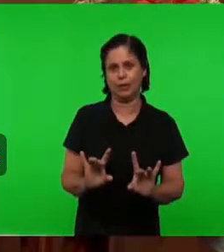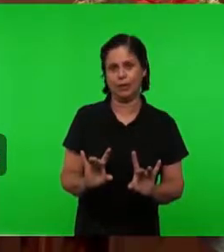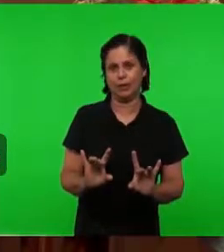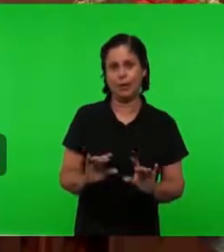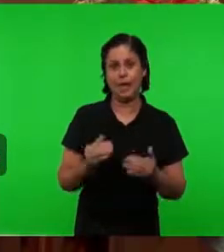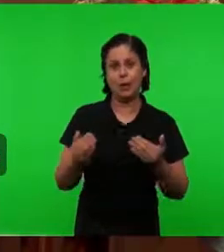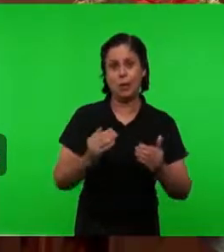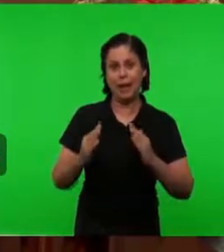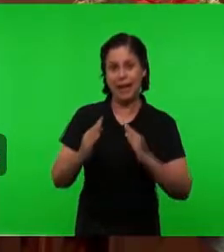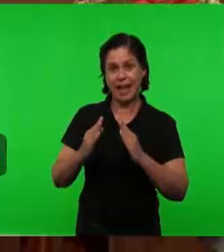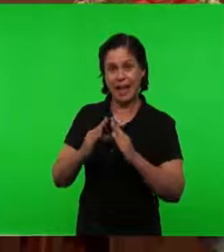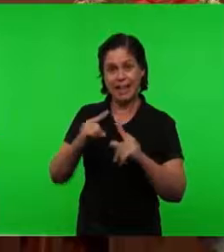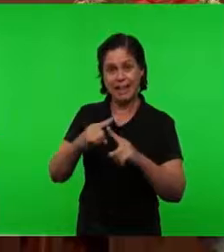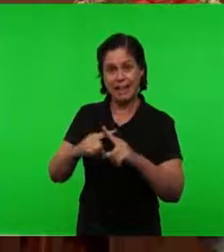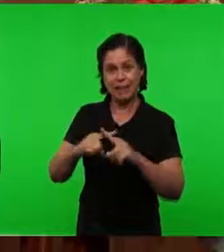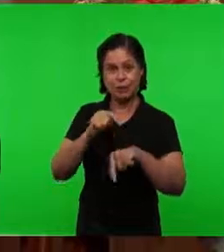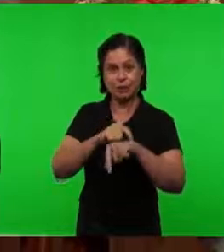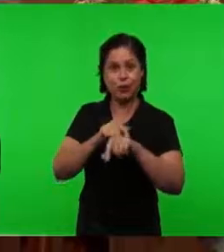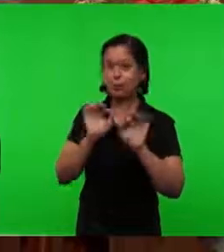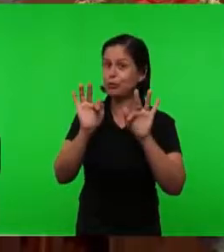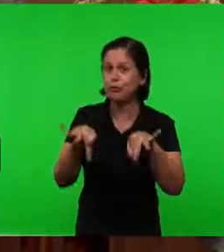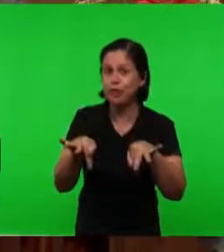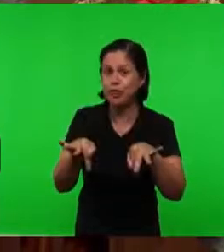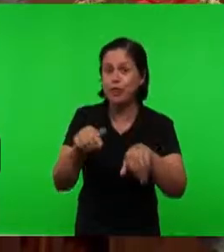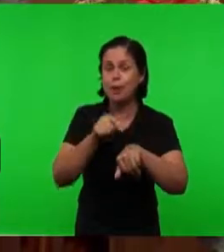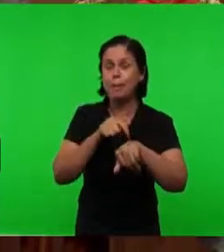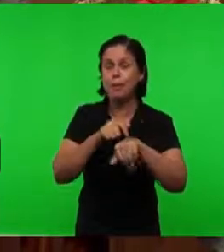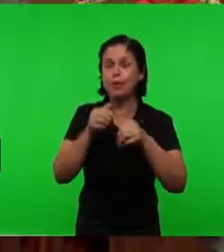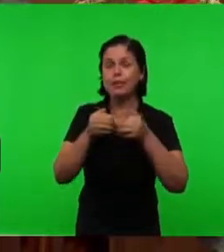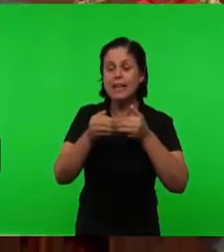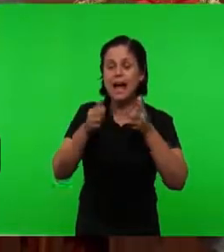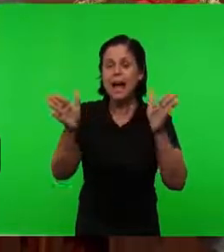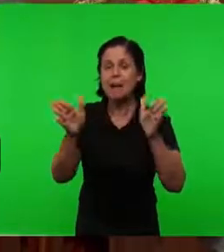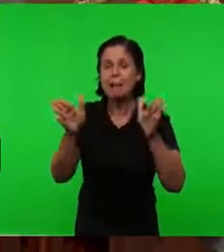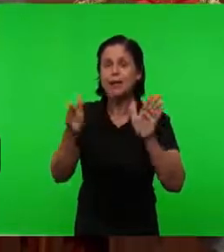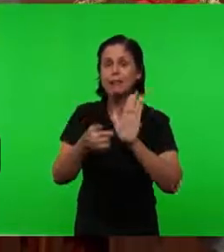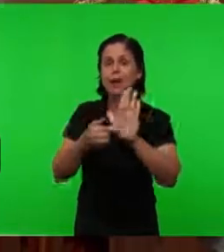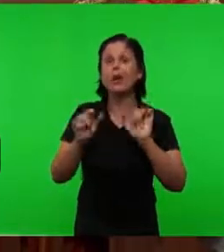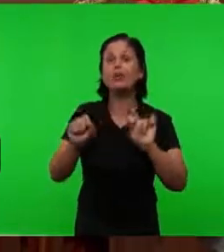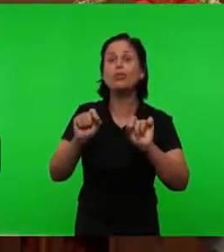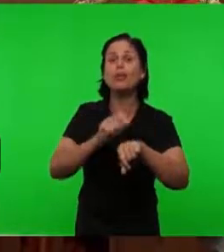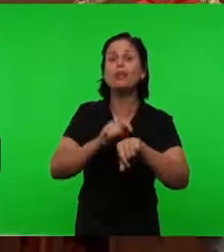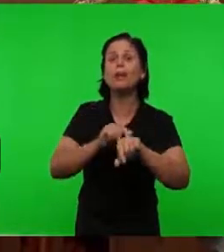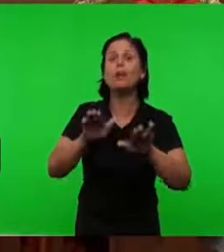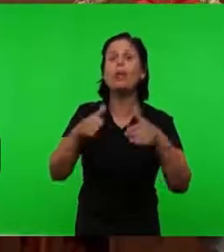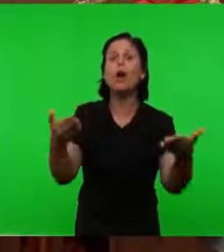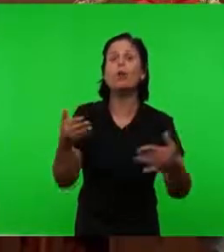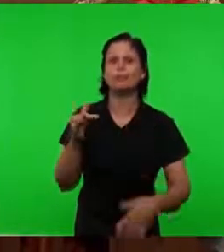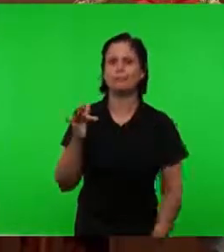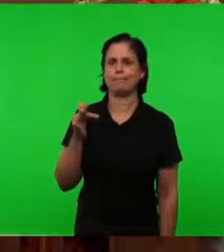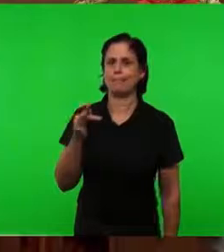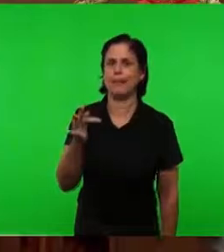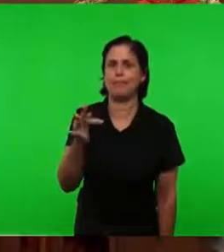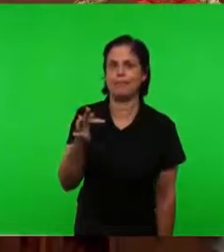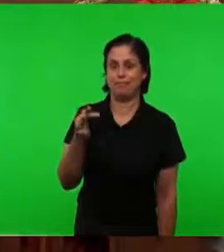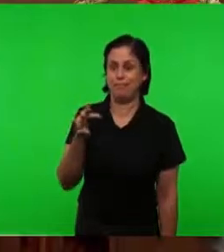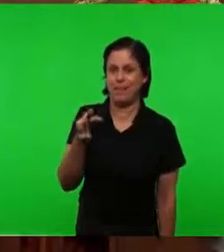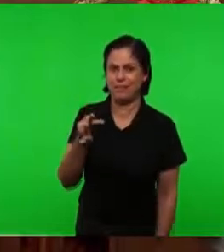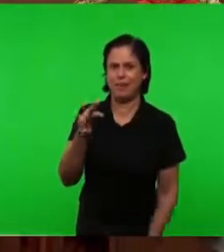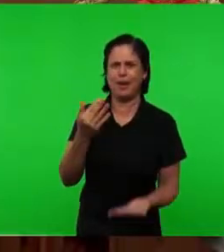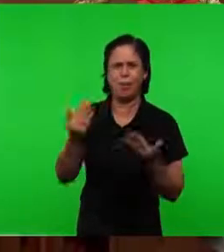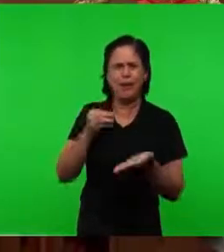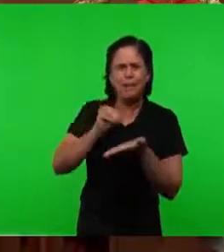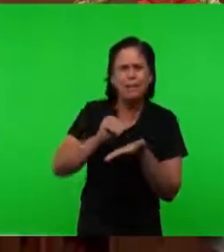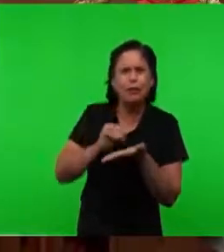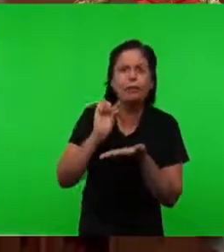igreja Dos últimos dias Que é chamado Tempo do breve Que quando abrimos o livro